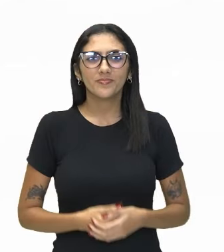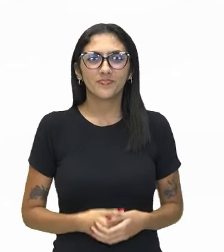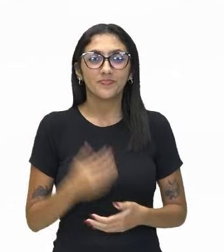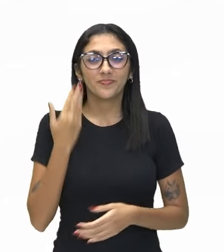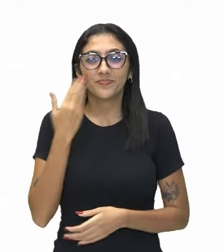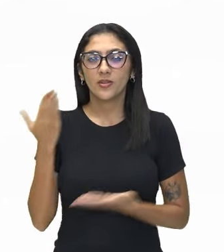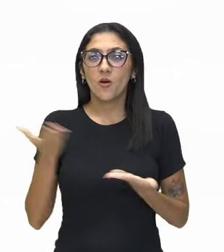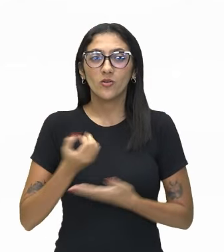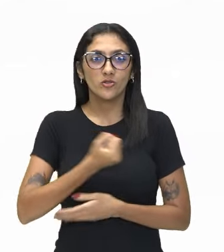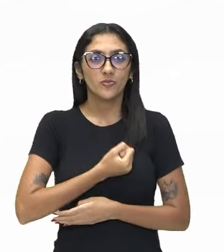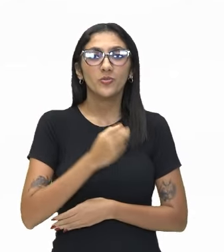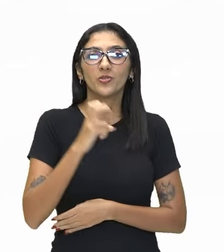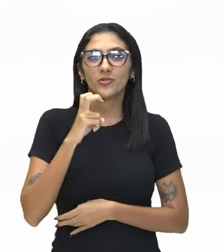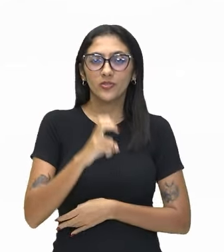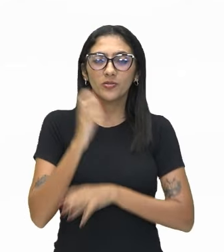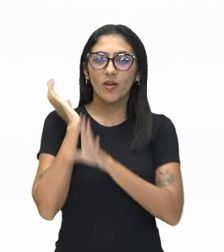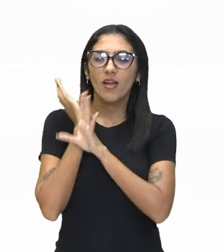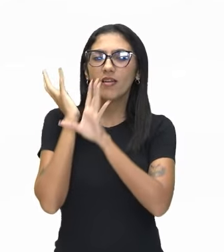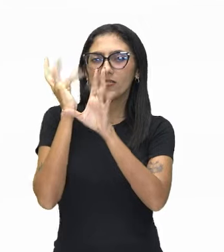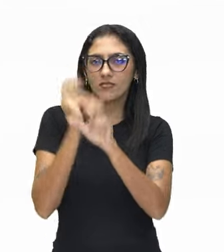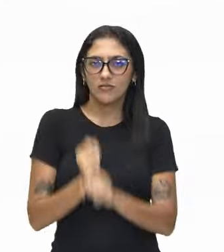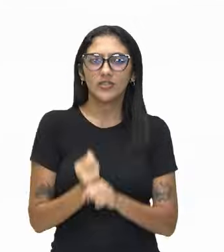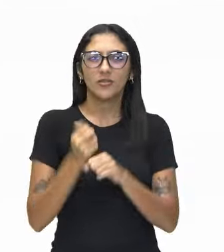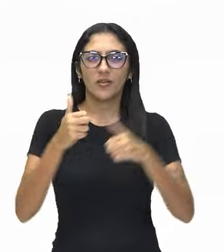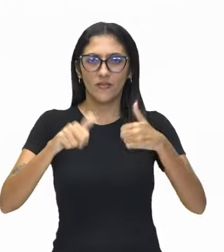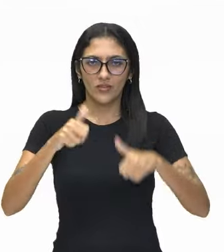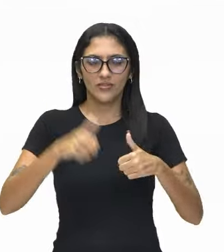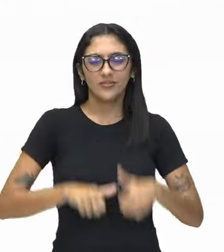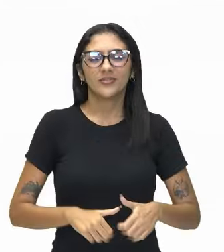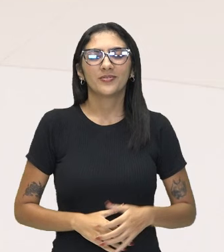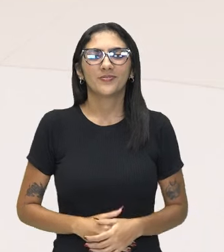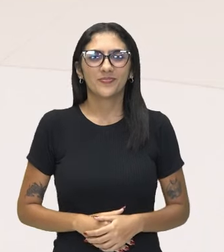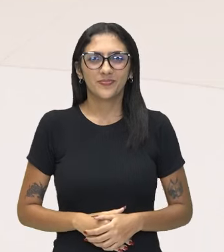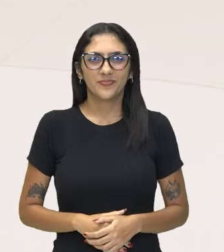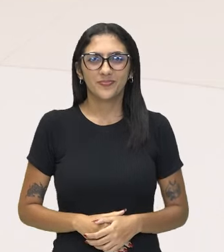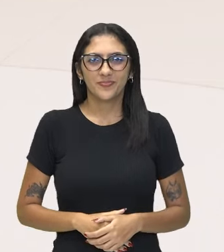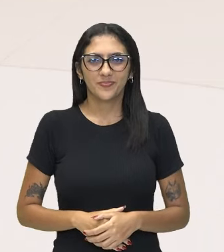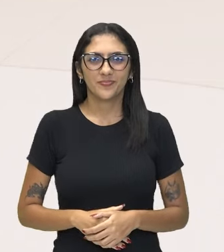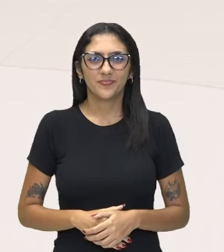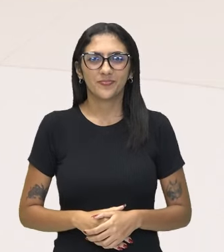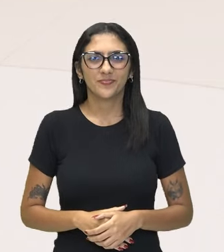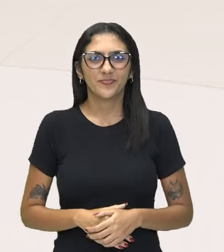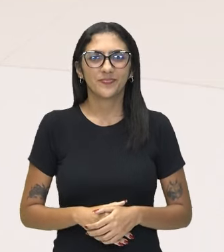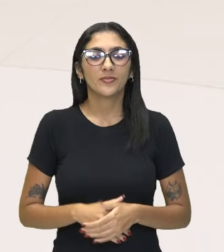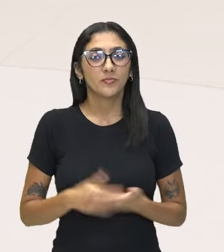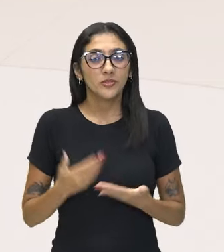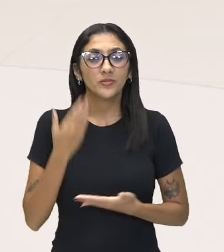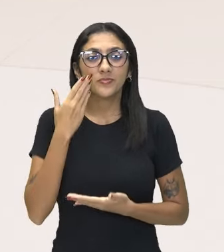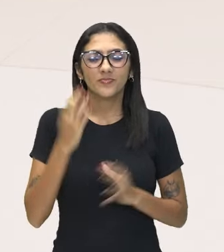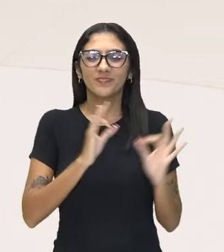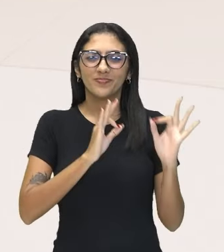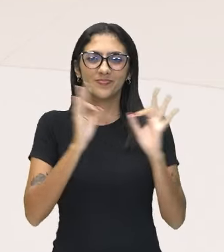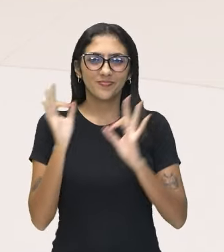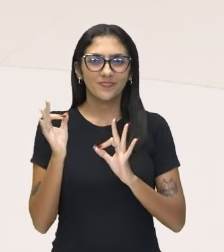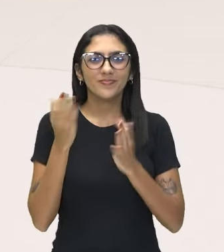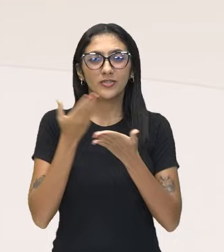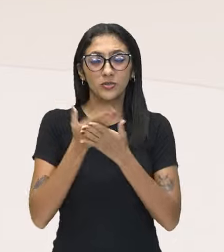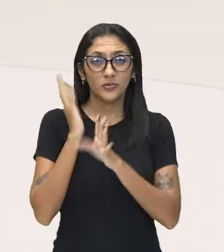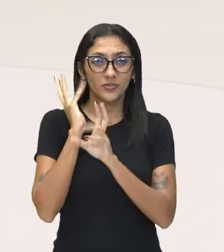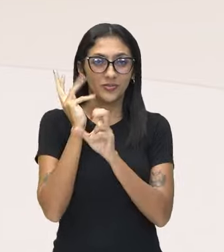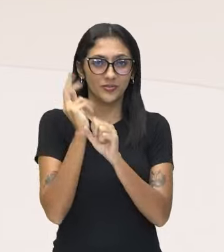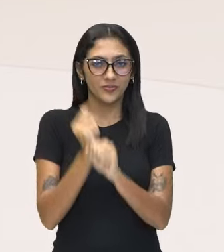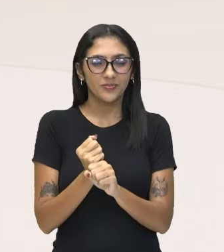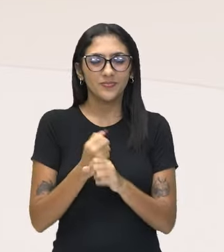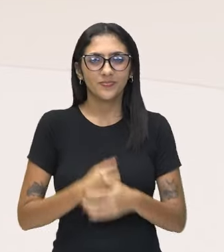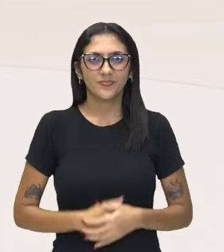É a aula de número 5, aula de revisão e avaliação. Portanto, vamos agora para a nossa